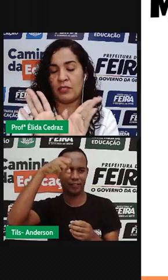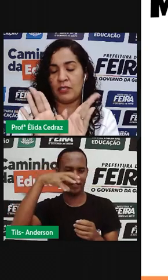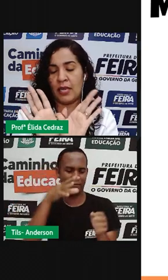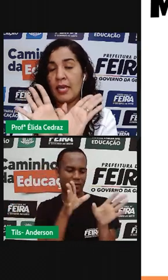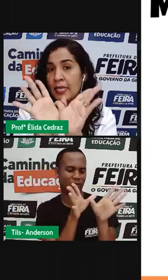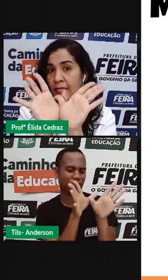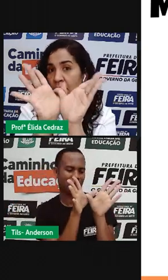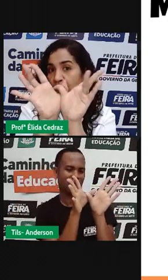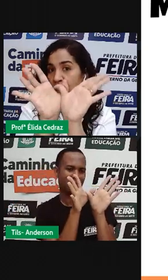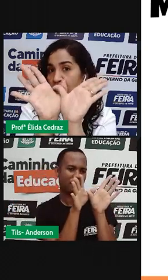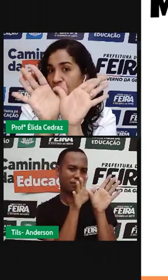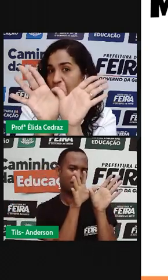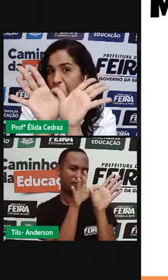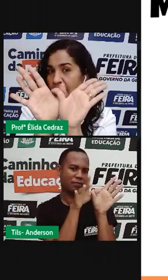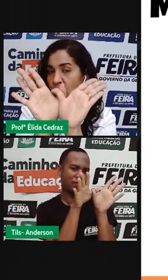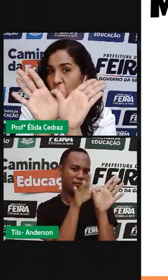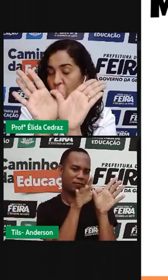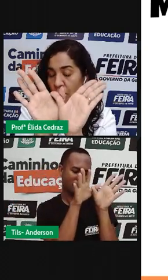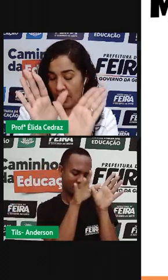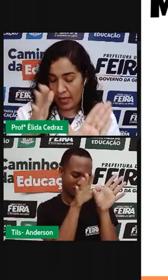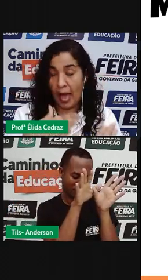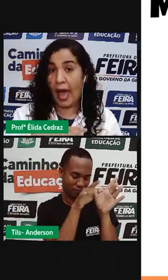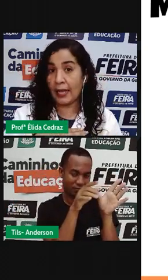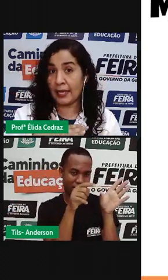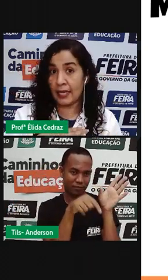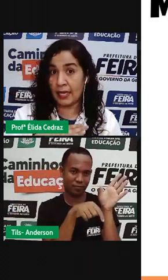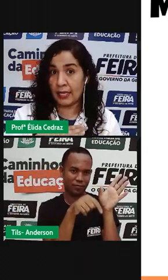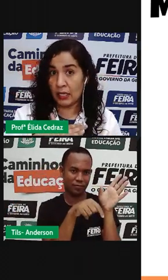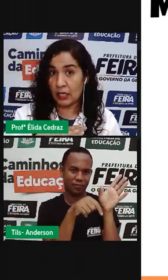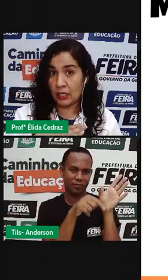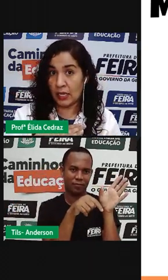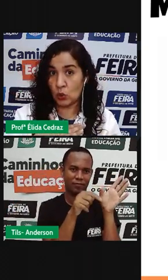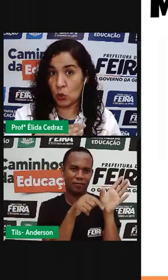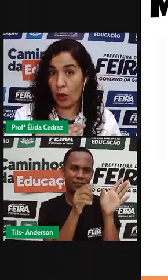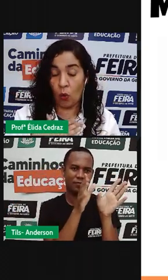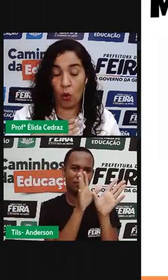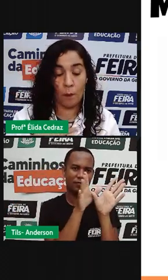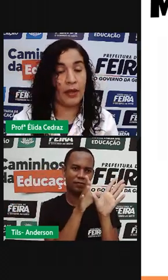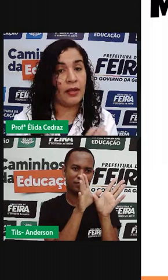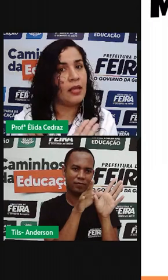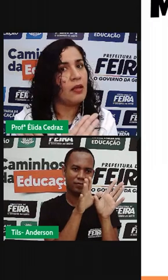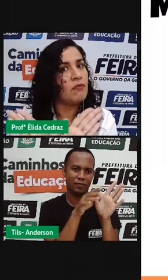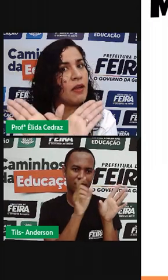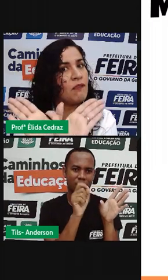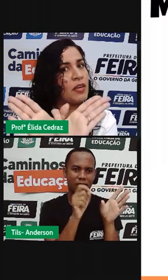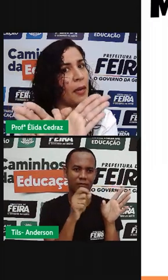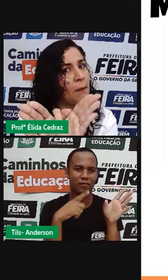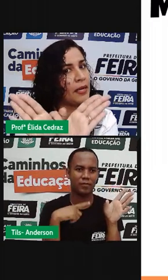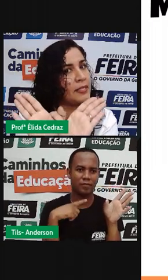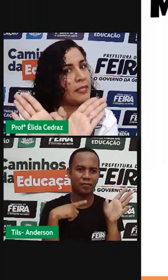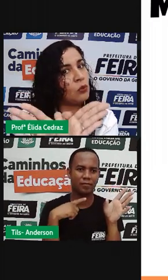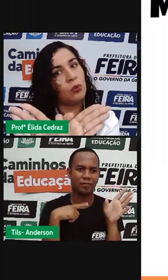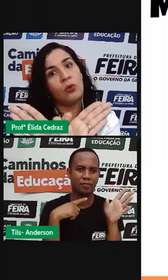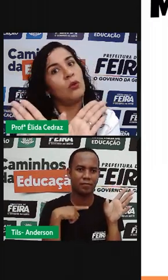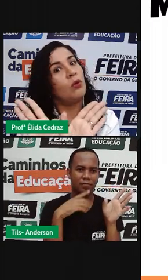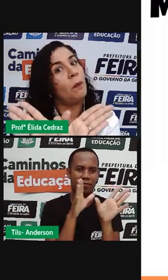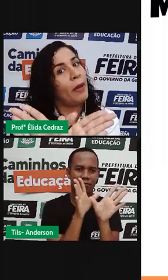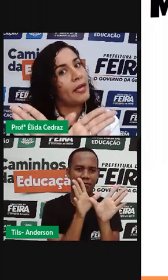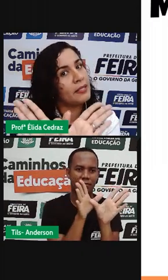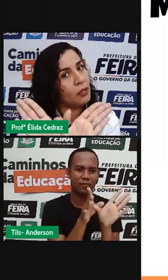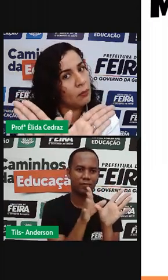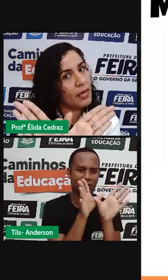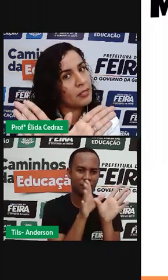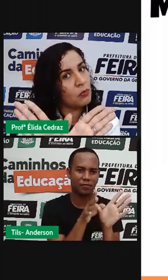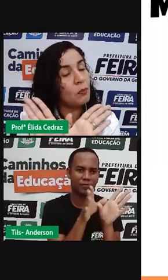você. Se você fizer isso. Aqui, na sua roupa. Vai ficar parecendo um